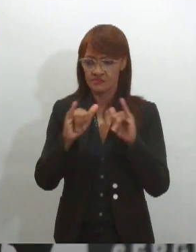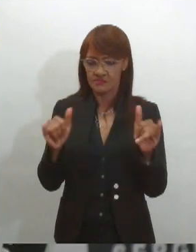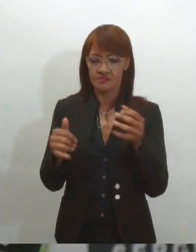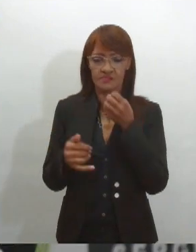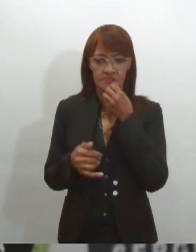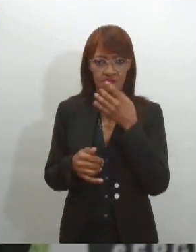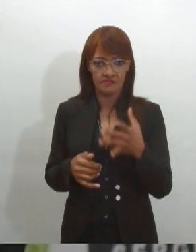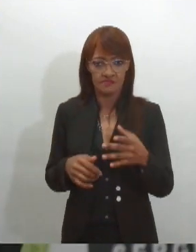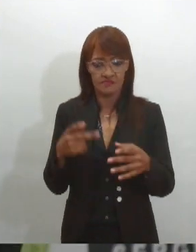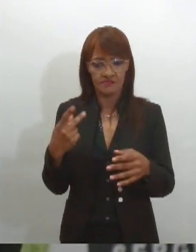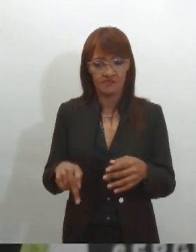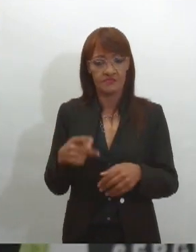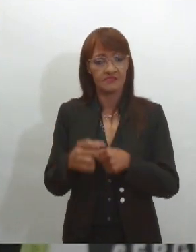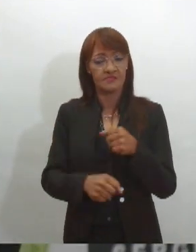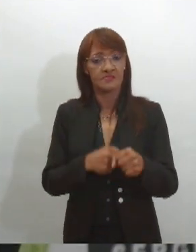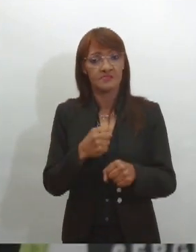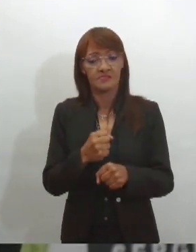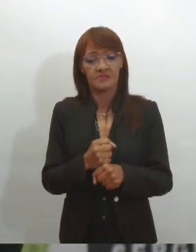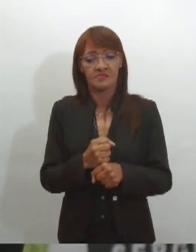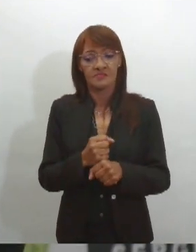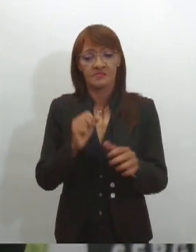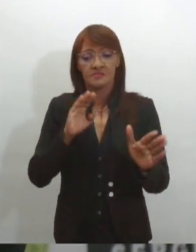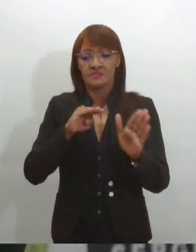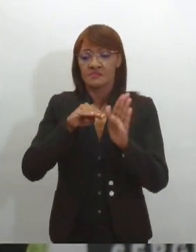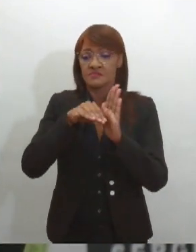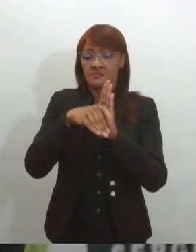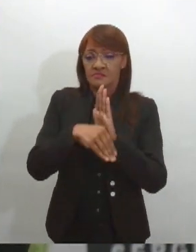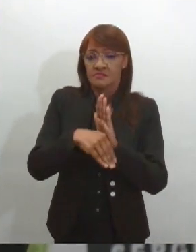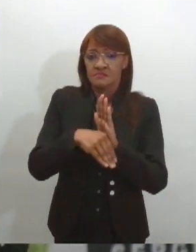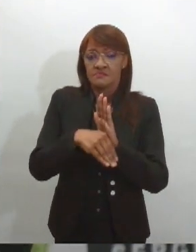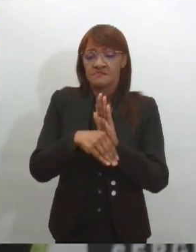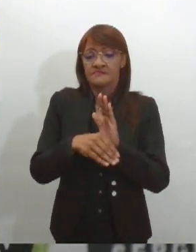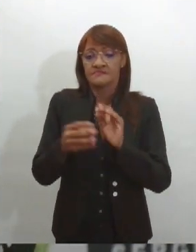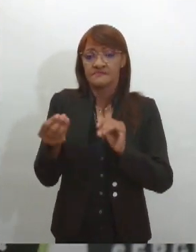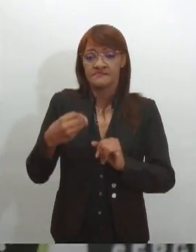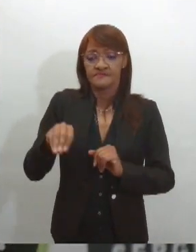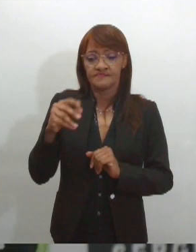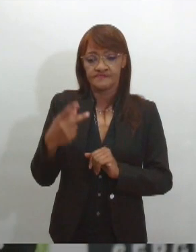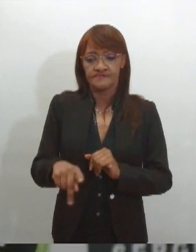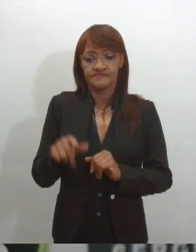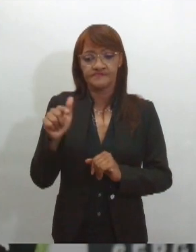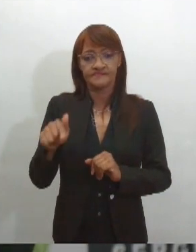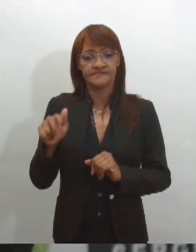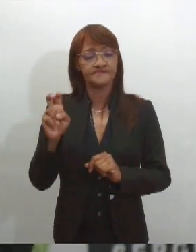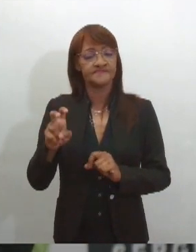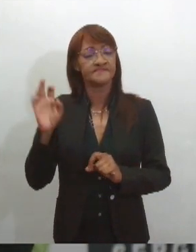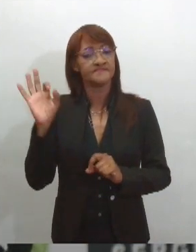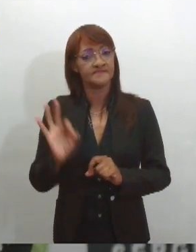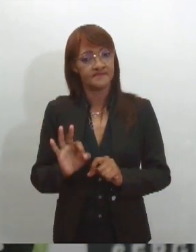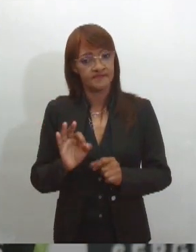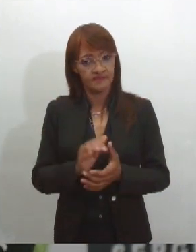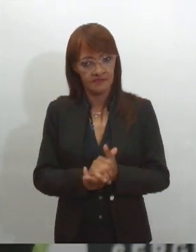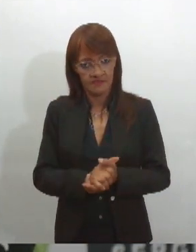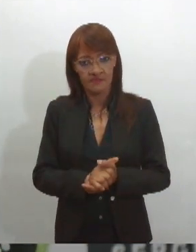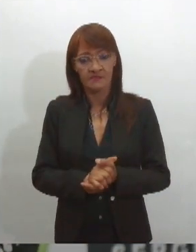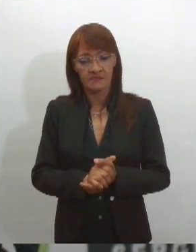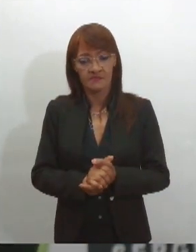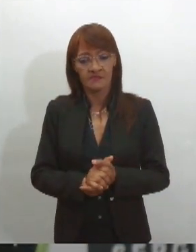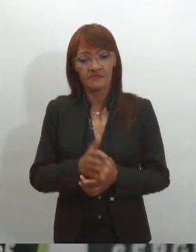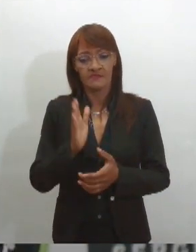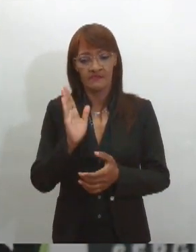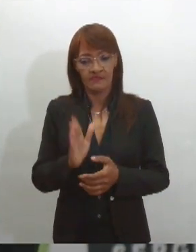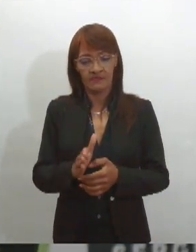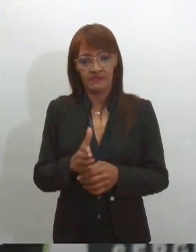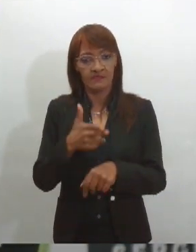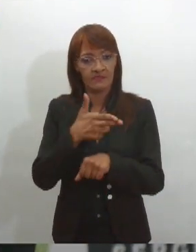tivemos uma redução em relação aos roubos de veículos em Sergipe em 75%. Assalto à mão armada com a subtração